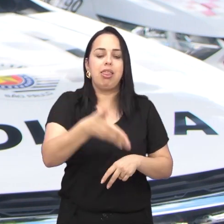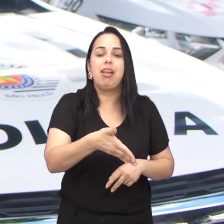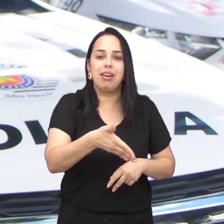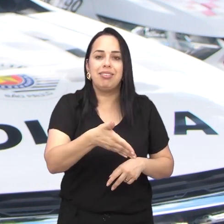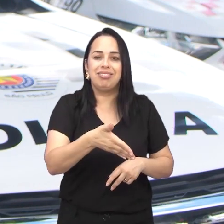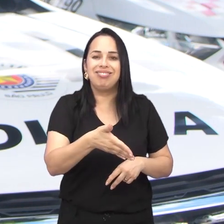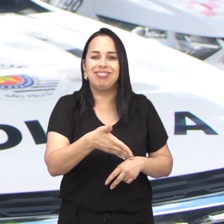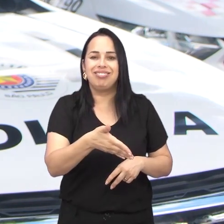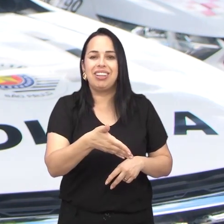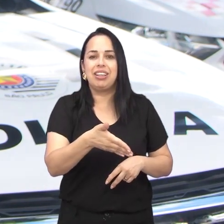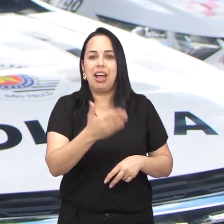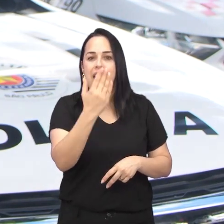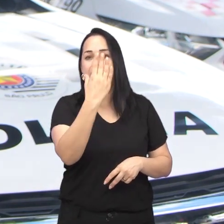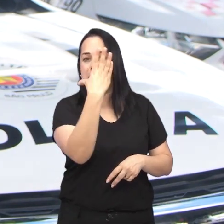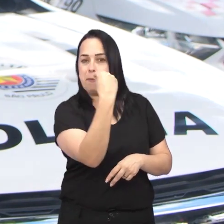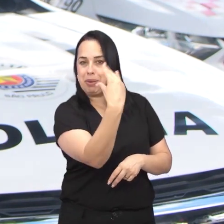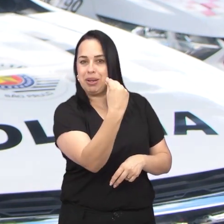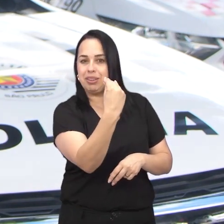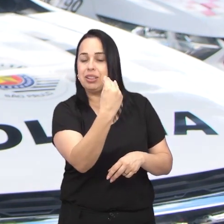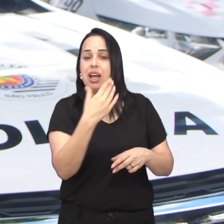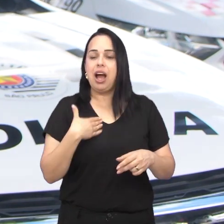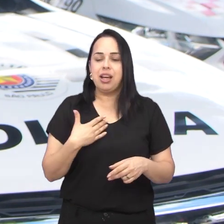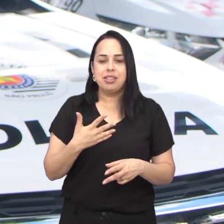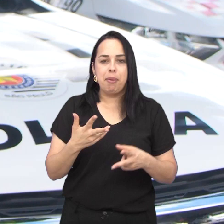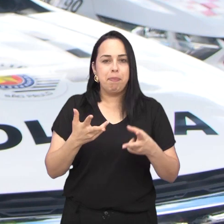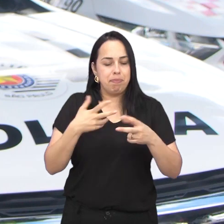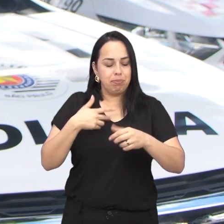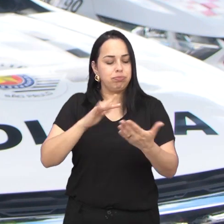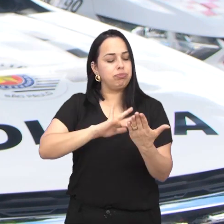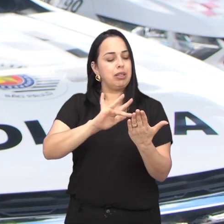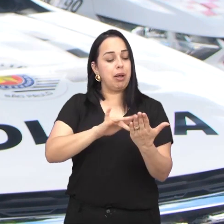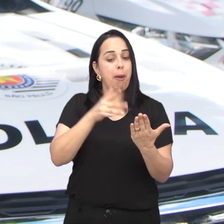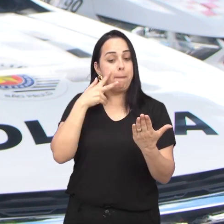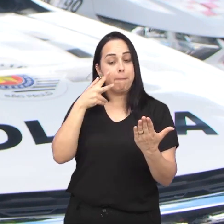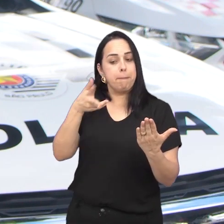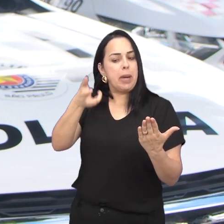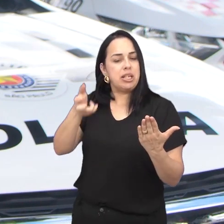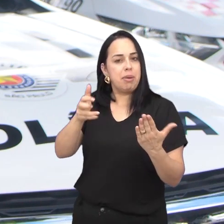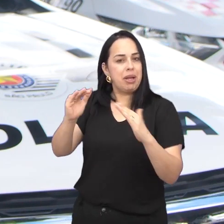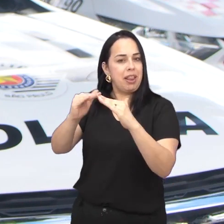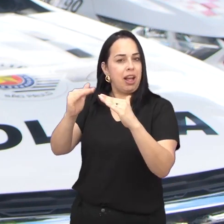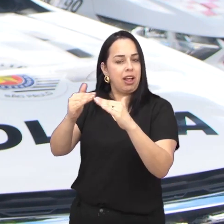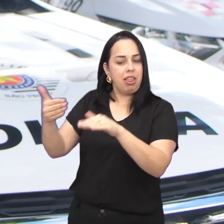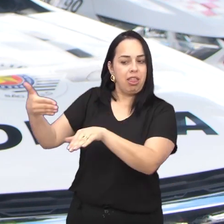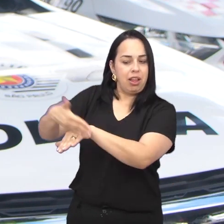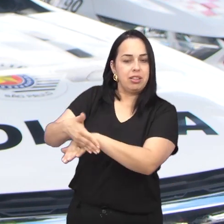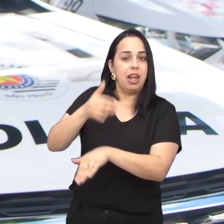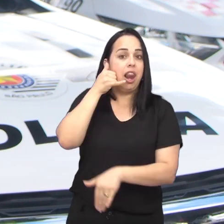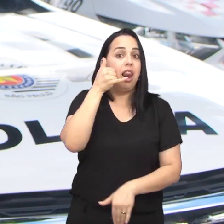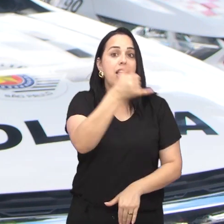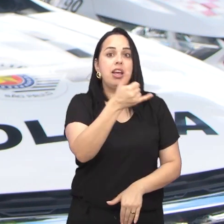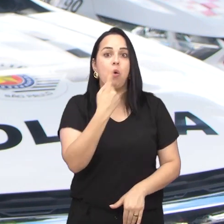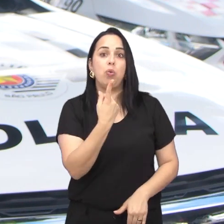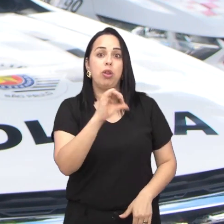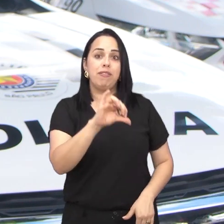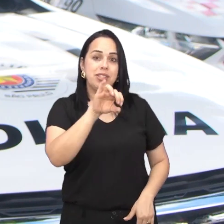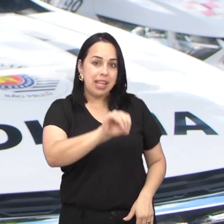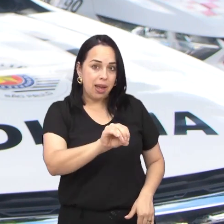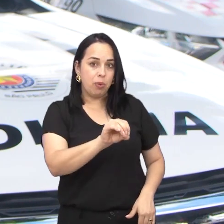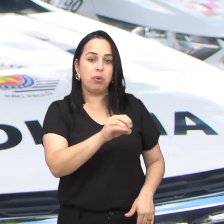você que tem alguém na sua residência. A partir desse momento que você percebe que houve uma movimentação estranha, você pode ligar o 90,